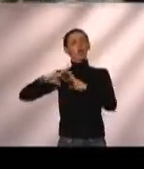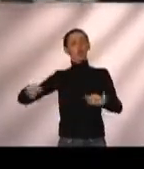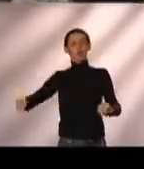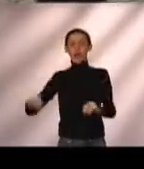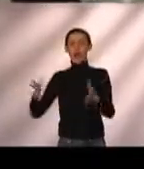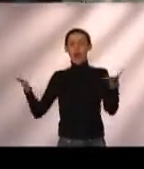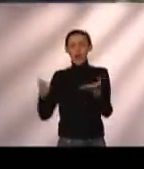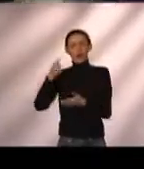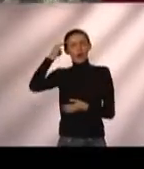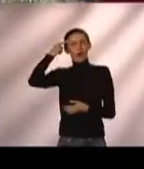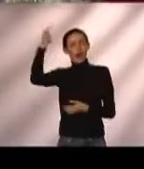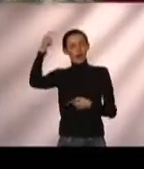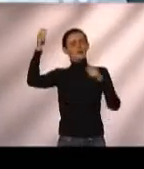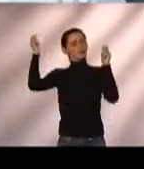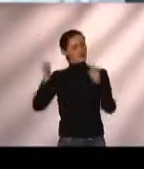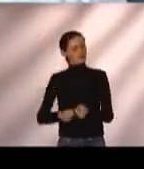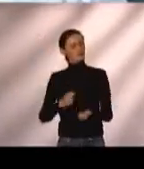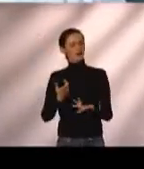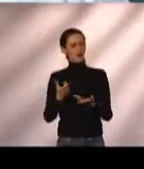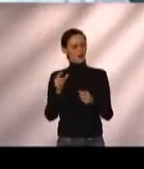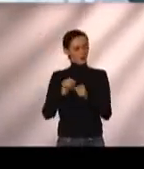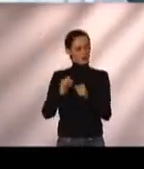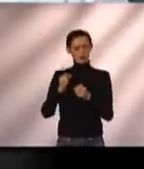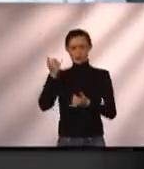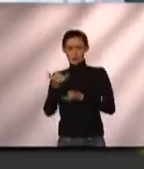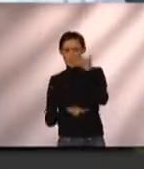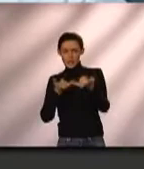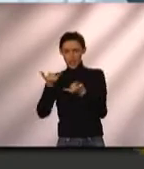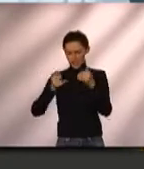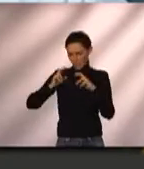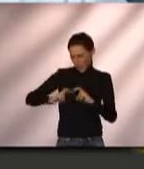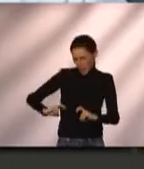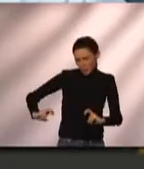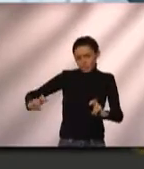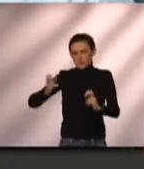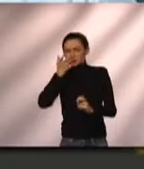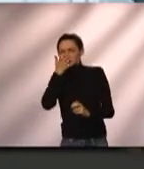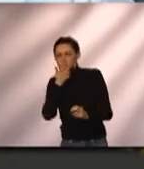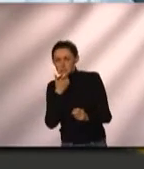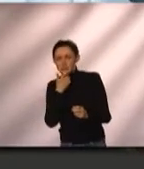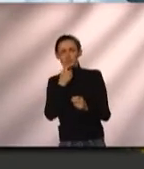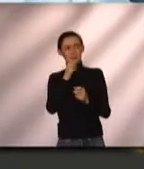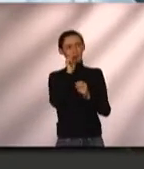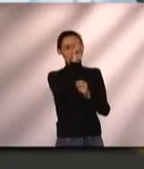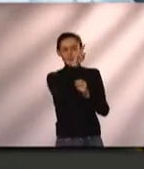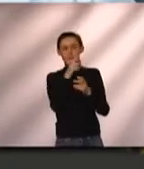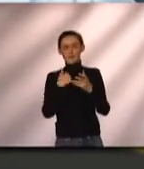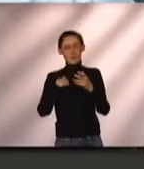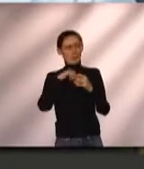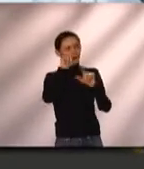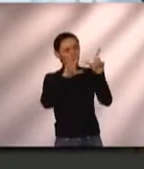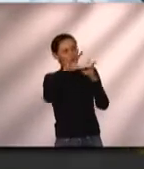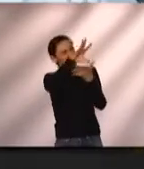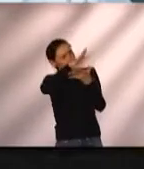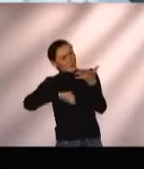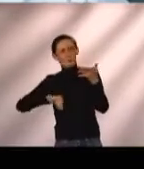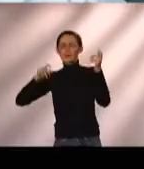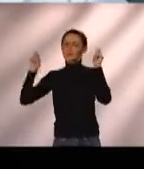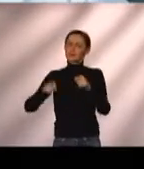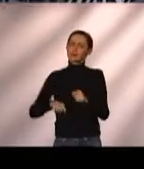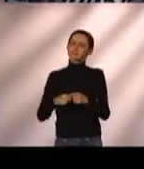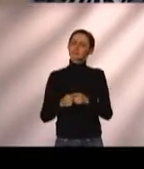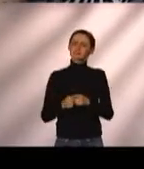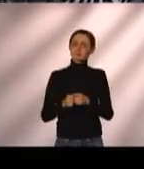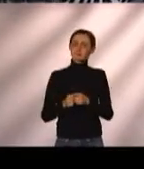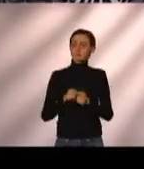Então a gente está tentando resgatar isso que não deixam de ser aquelas velhas brincadeiras antigas que estão sendo mostradas novamente nas nossas aulas, nas nossas